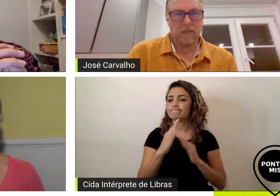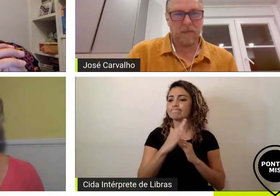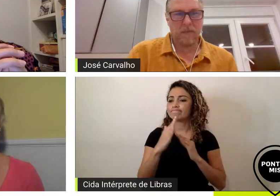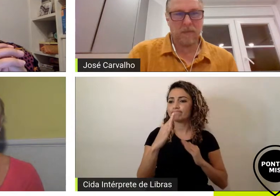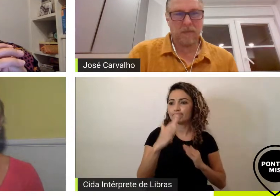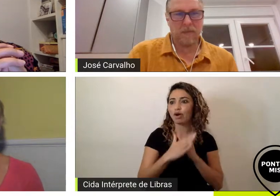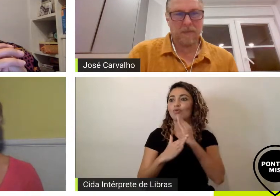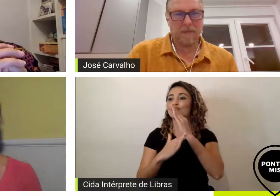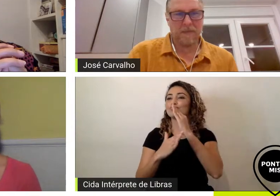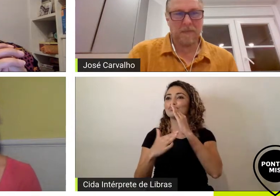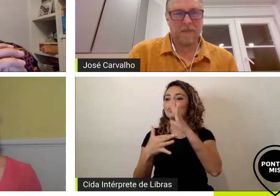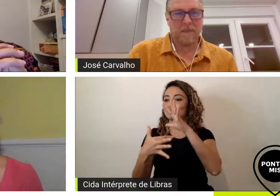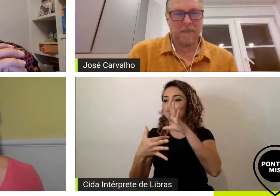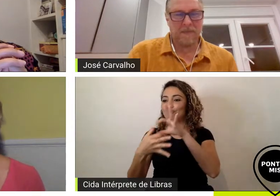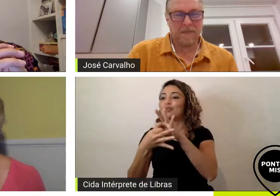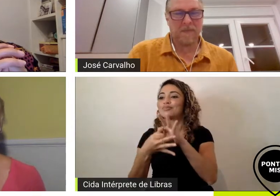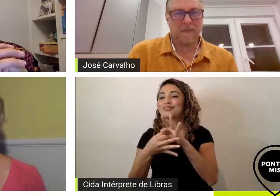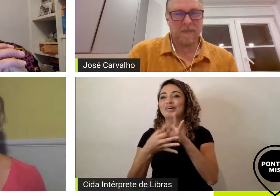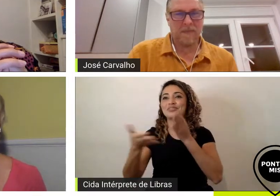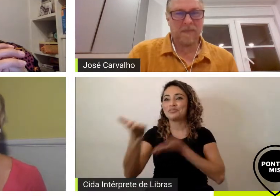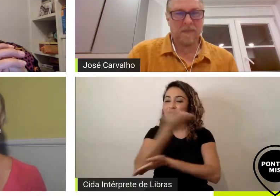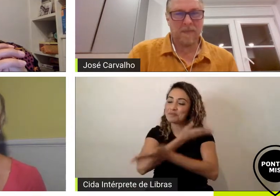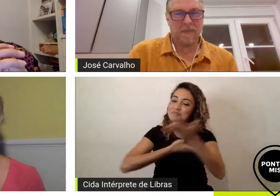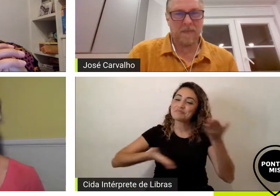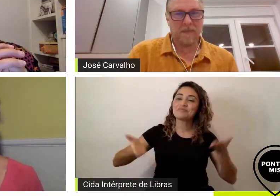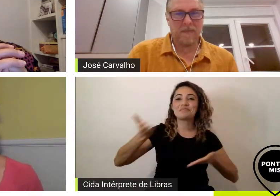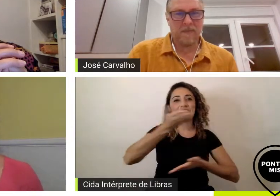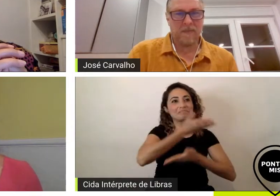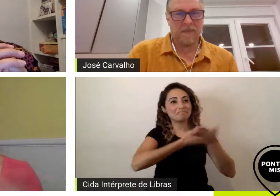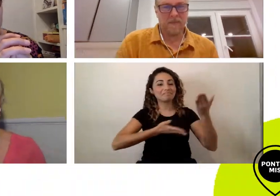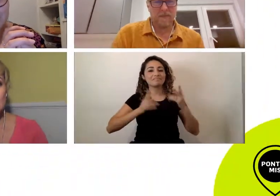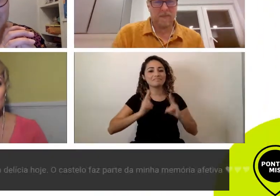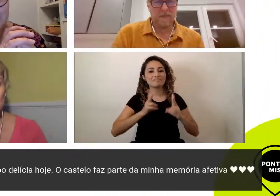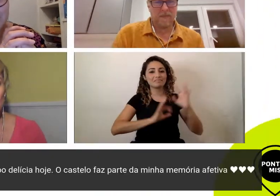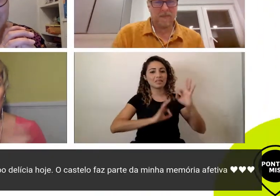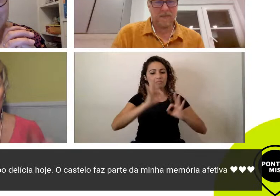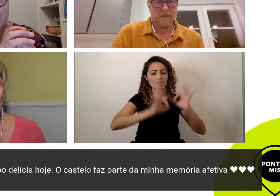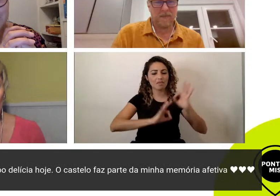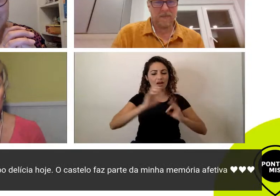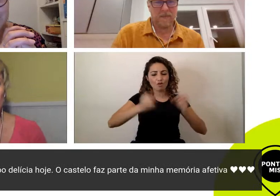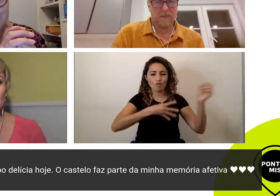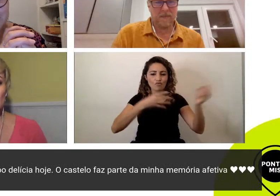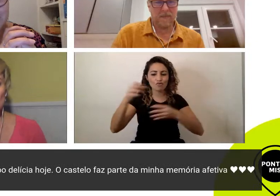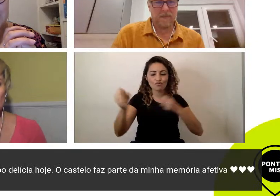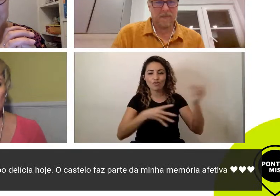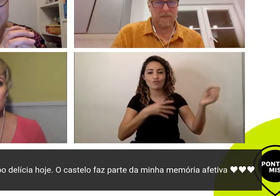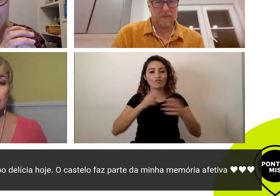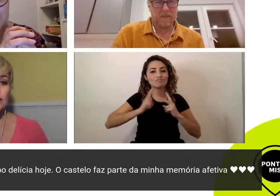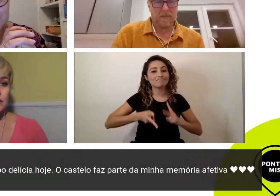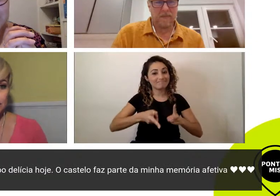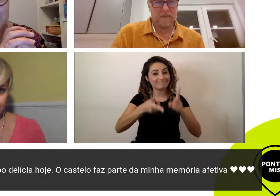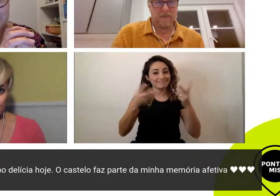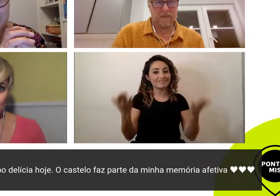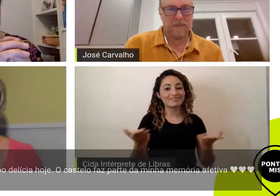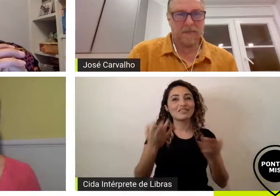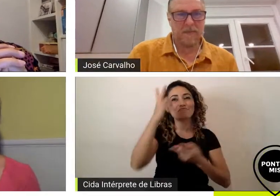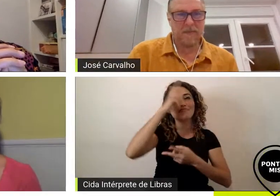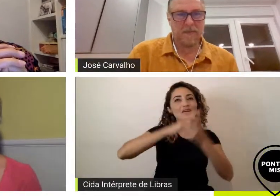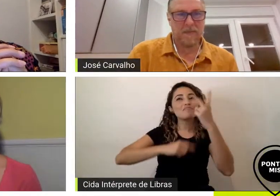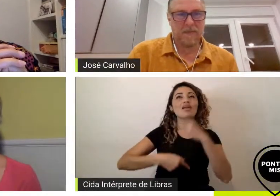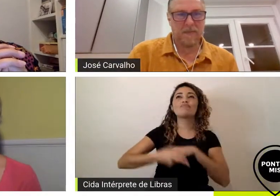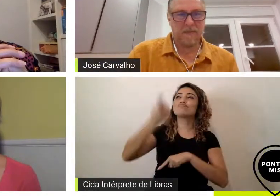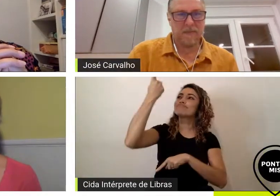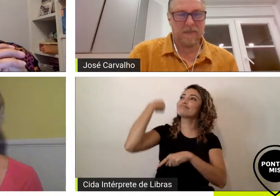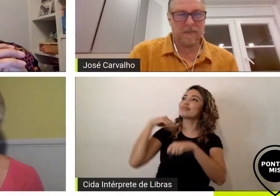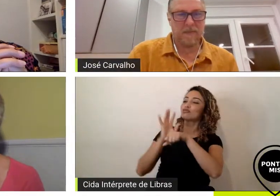próximos e ter muitas produções sempre e resgatar sempre também a memória do cinema que é muito